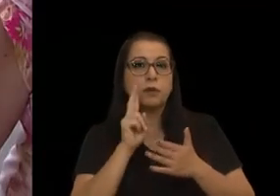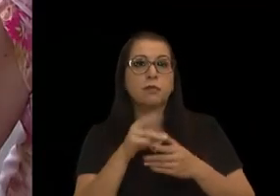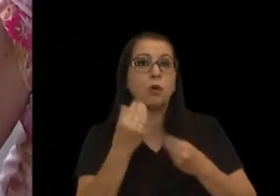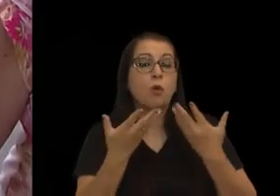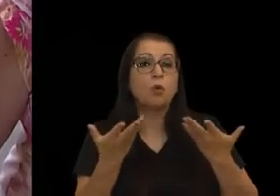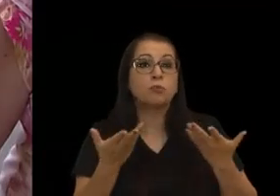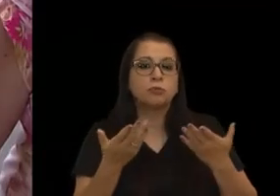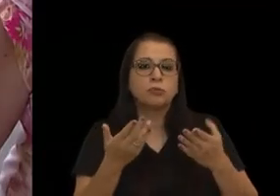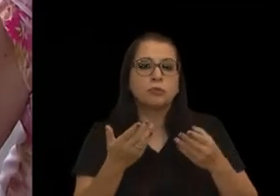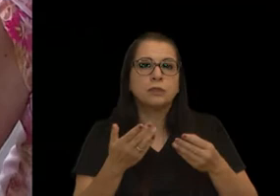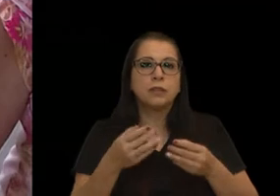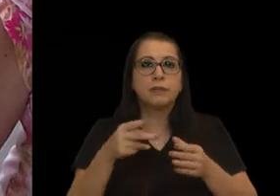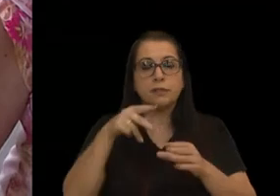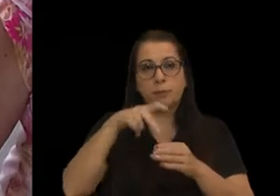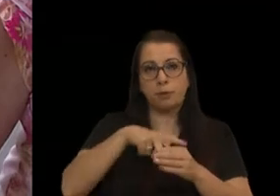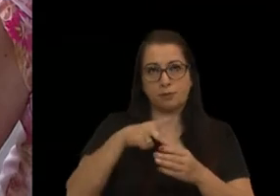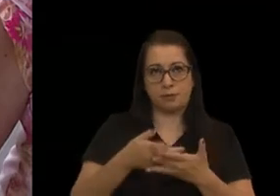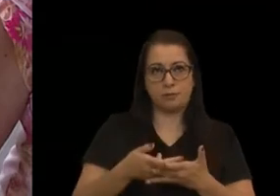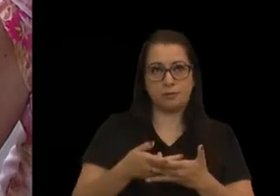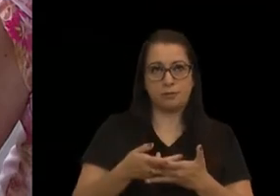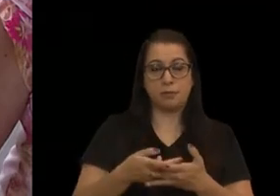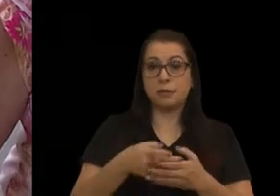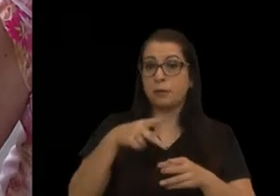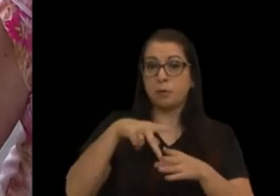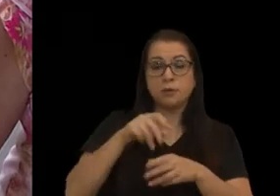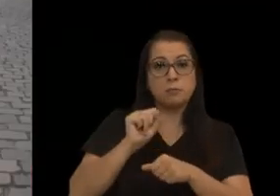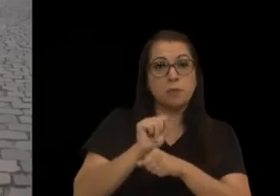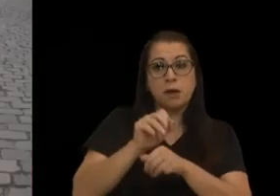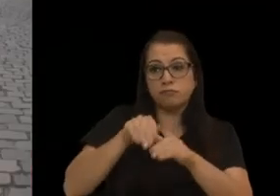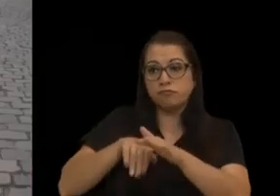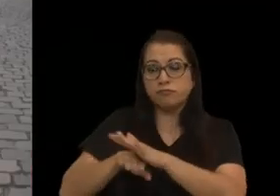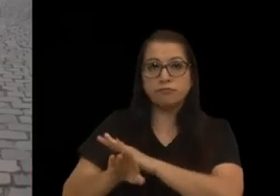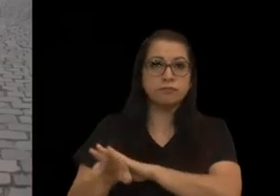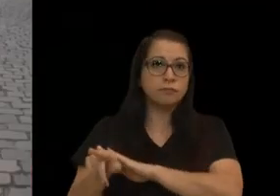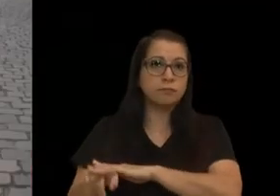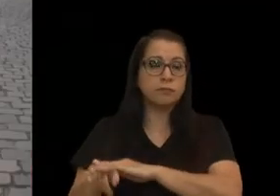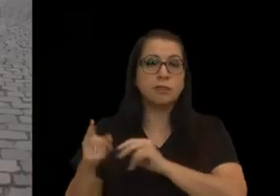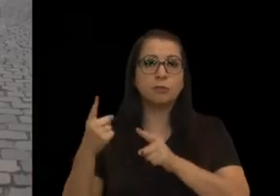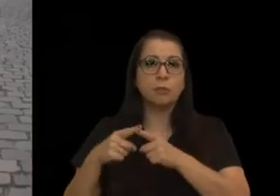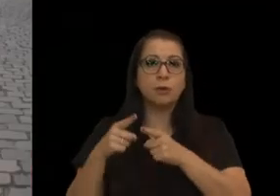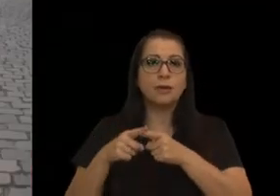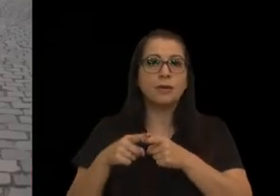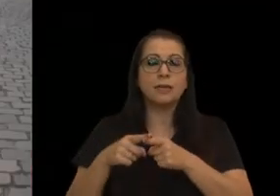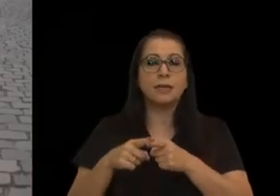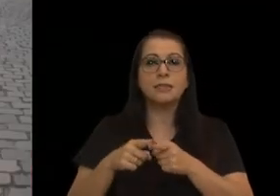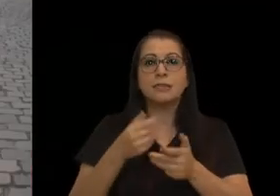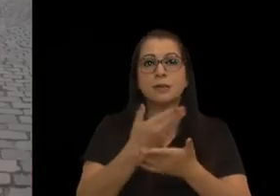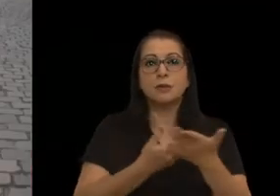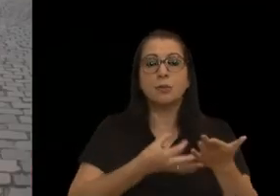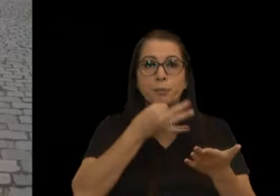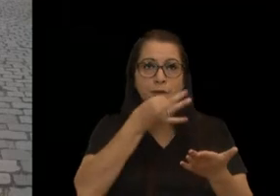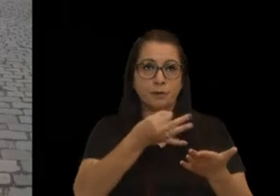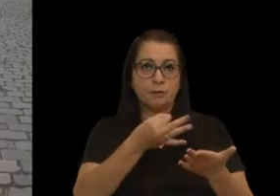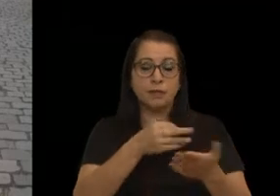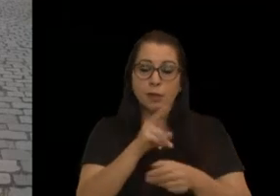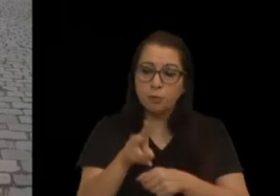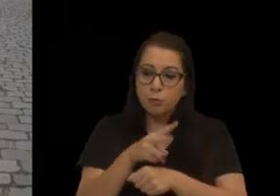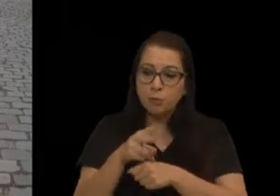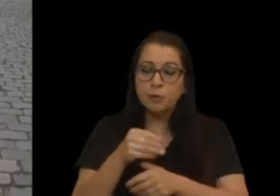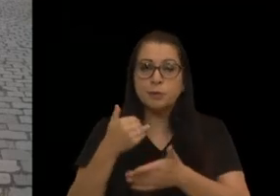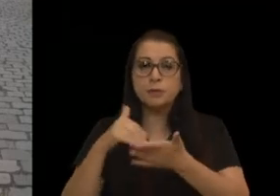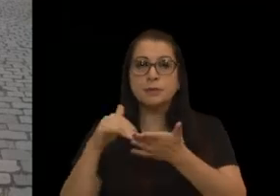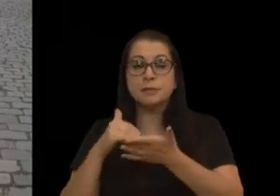é que estava o processo. Estava parado, arquivado, por causa deste parecer. Daí, eu procurei o